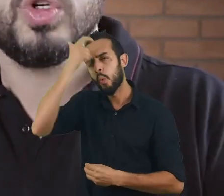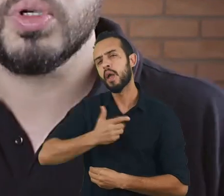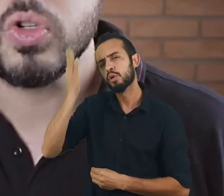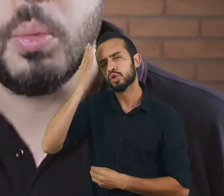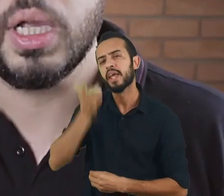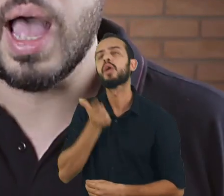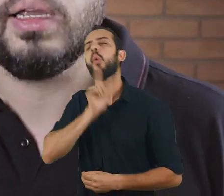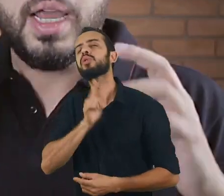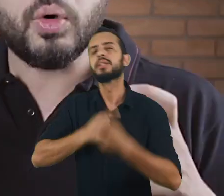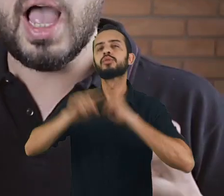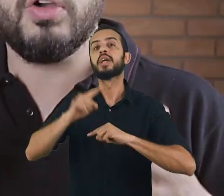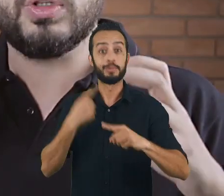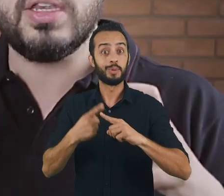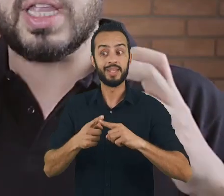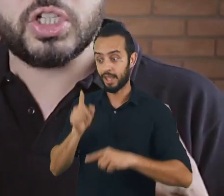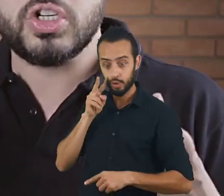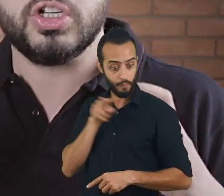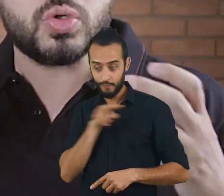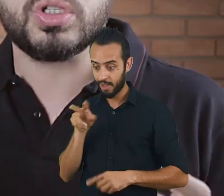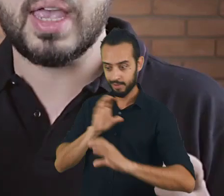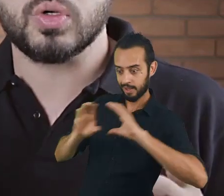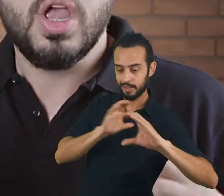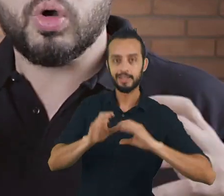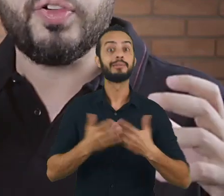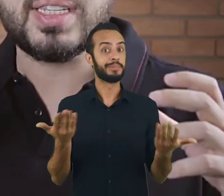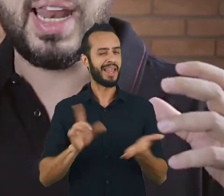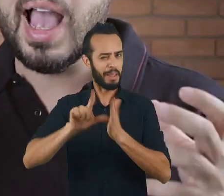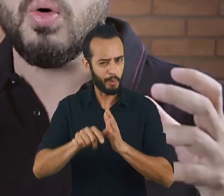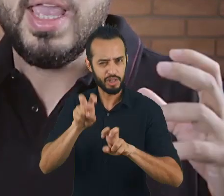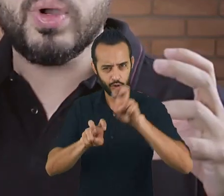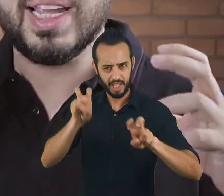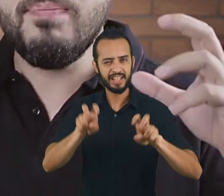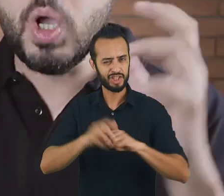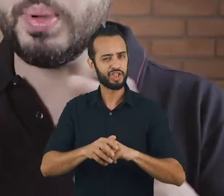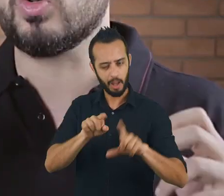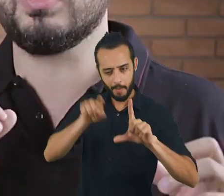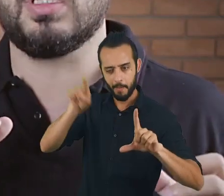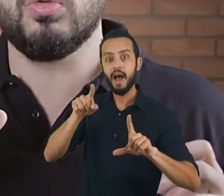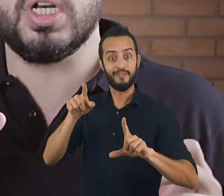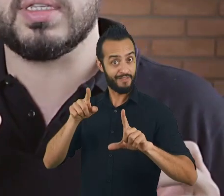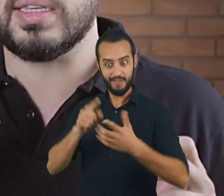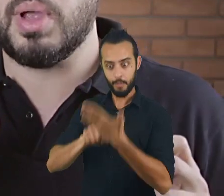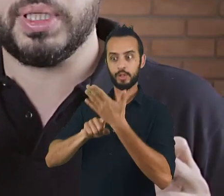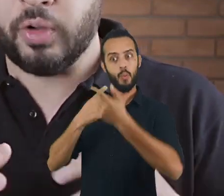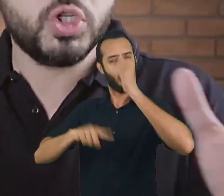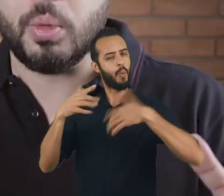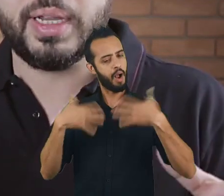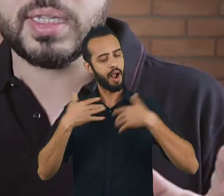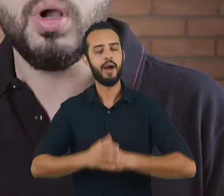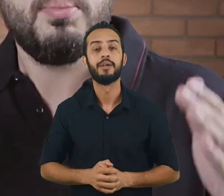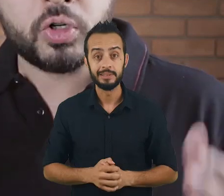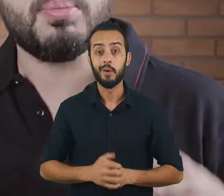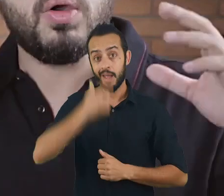eu estou fazendo duas pessoas se comunicarem. Então legal, eu vou ter estatística de sucesso quando eu falar assim, legal, eu queria que mil pessoas então utilizassem a minha plataforma